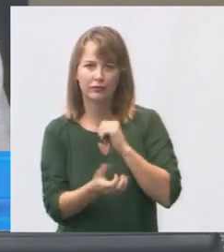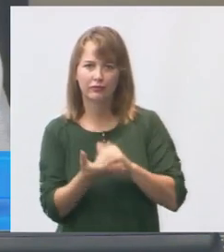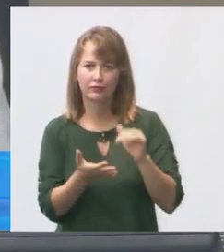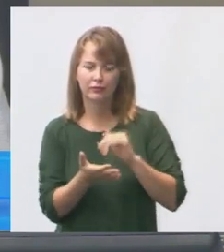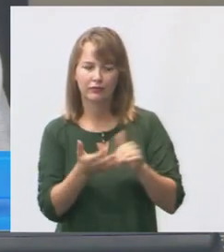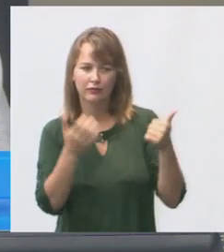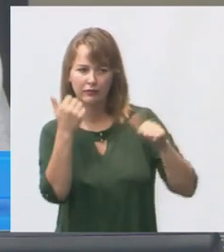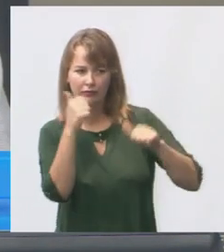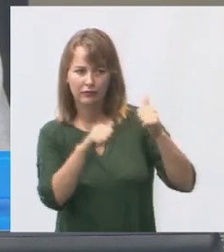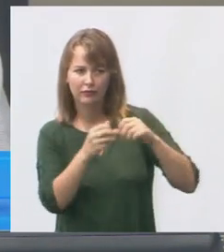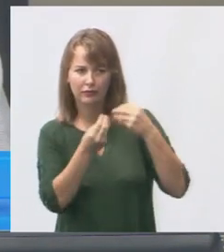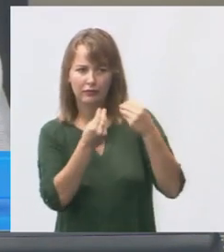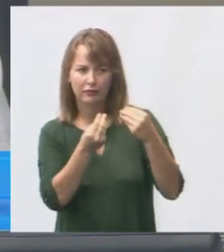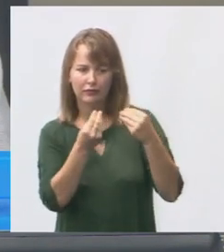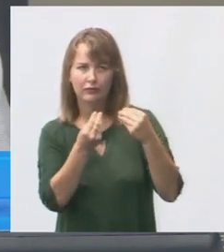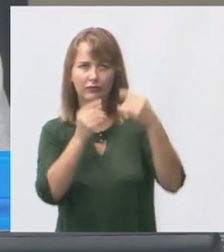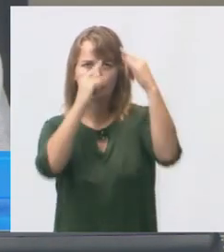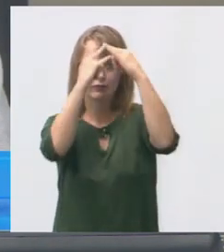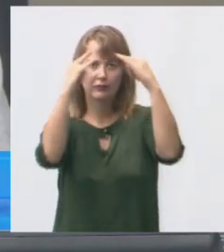avaliando as condições do telhado